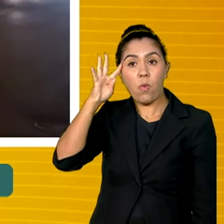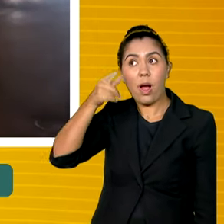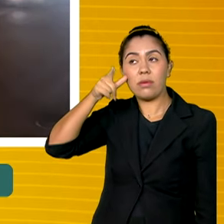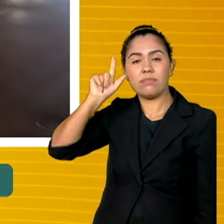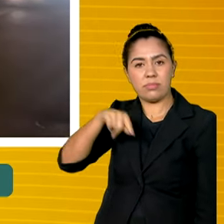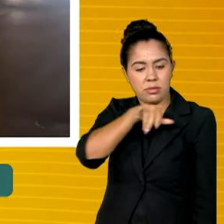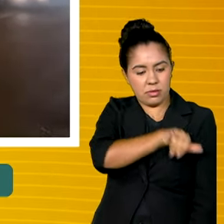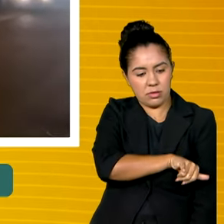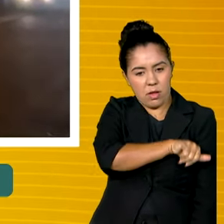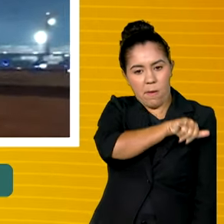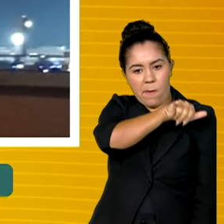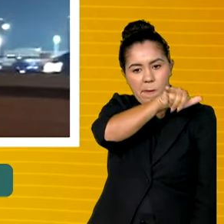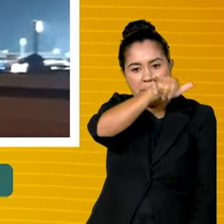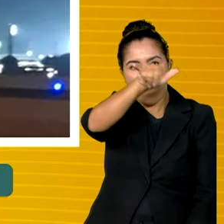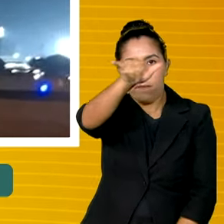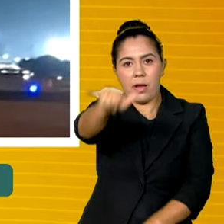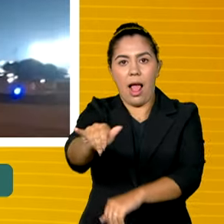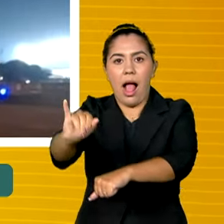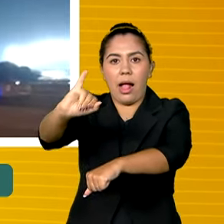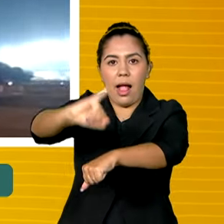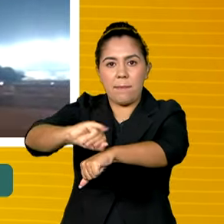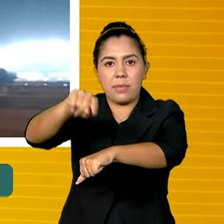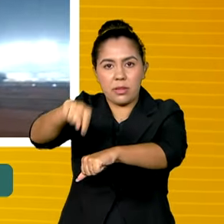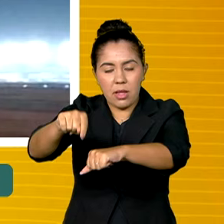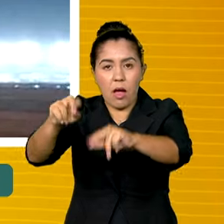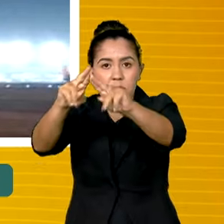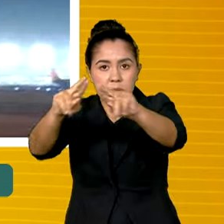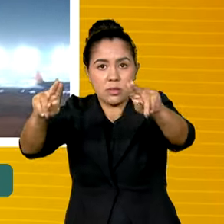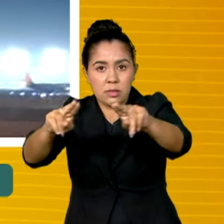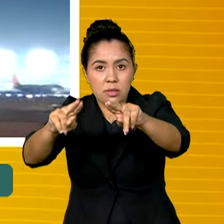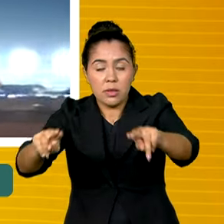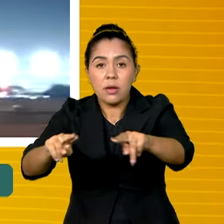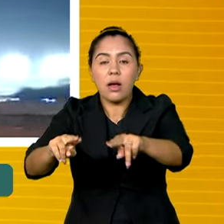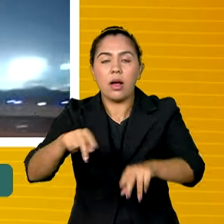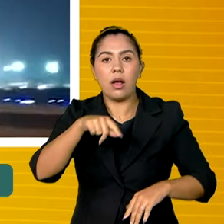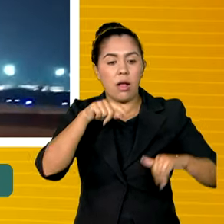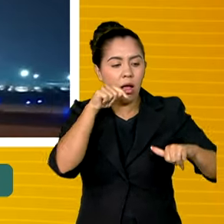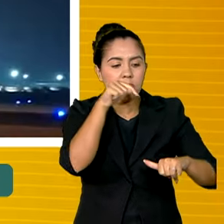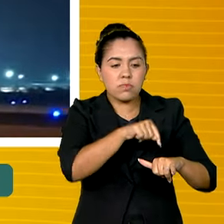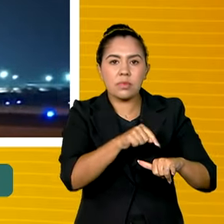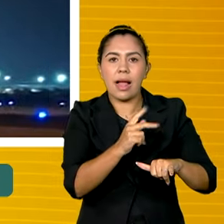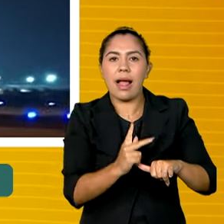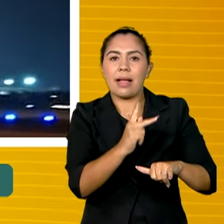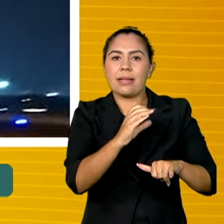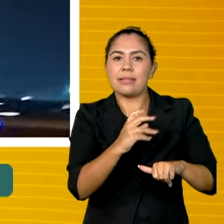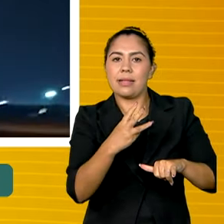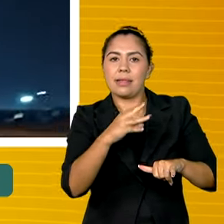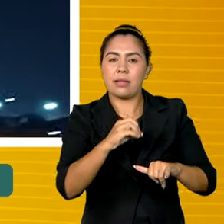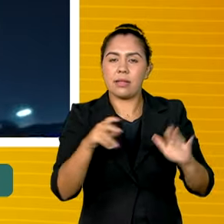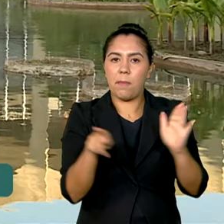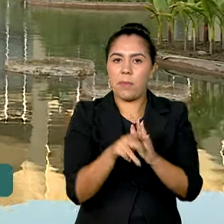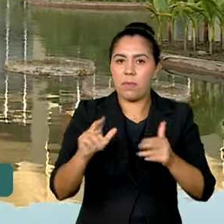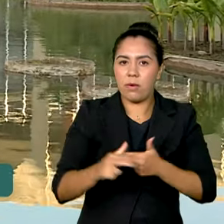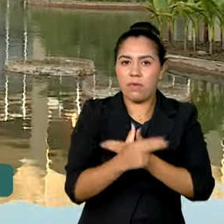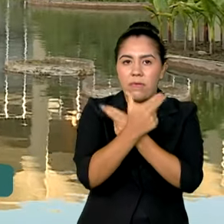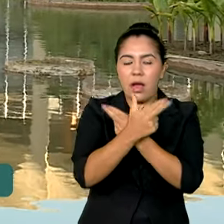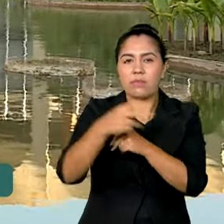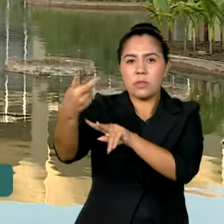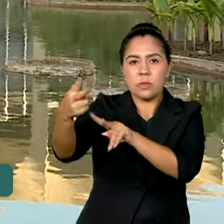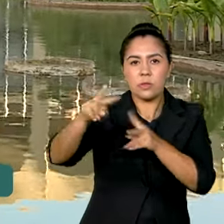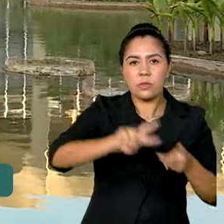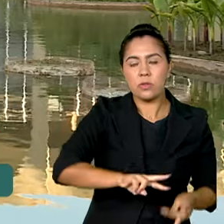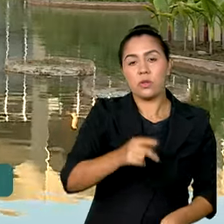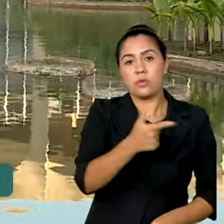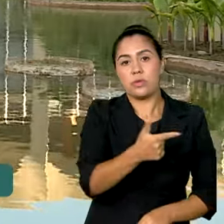a Beirute, capital do Líbano. A aeronave KC-30 da FAB deve trazer 220 brasileiros. Assim como